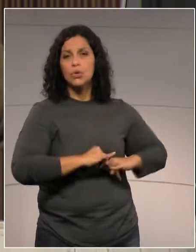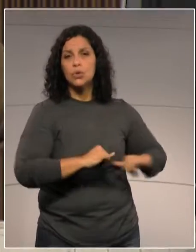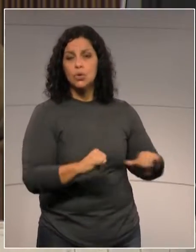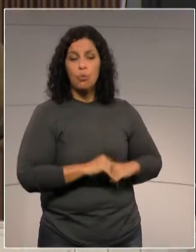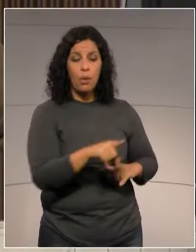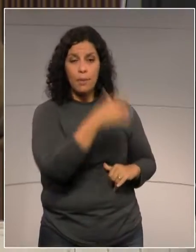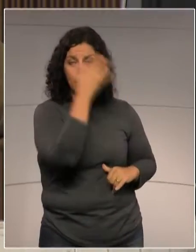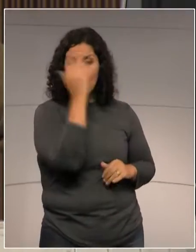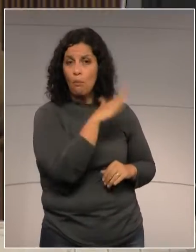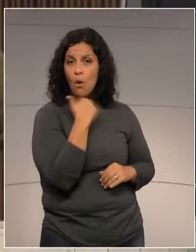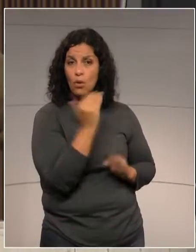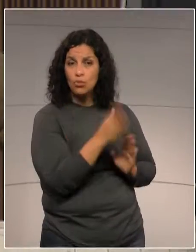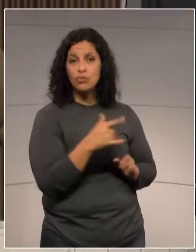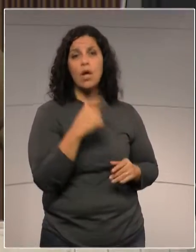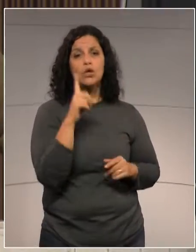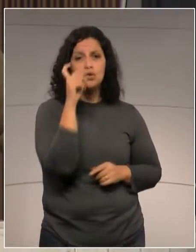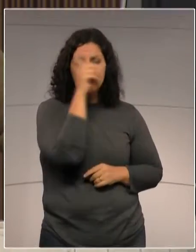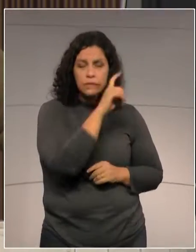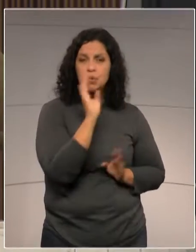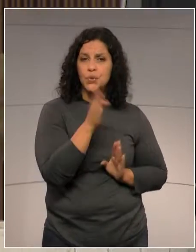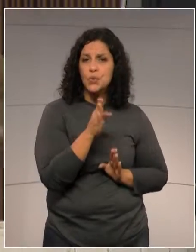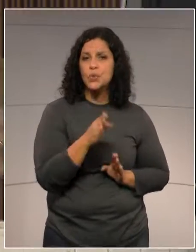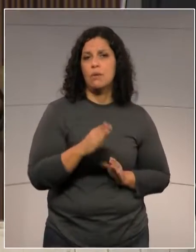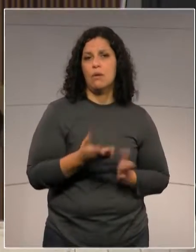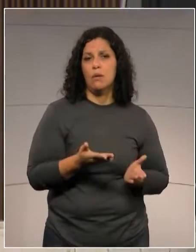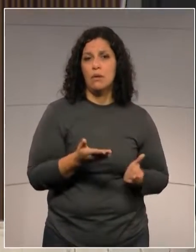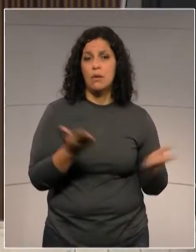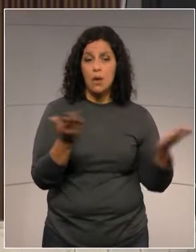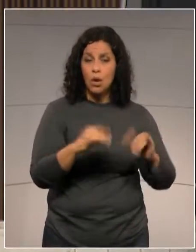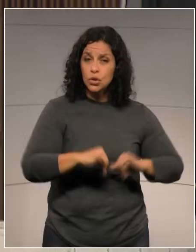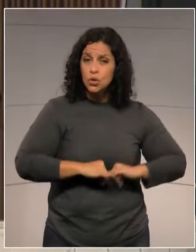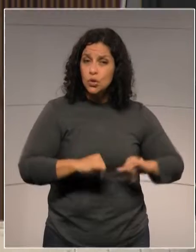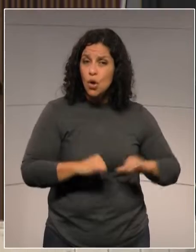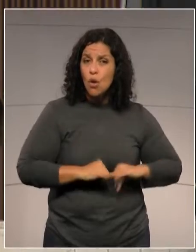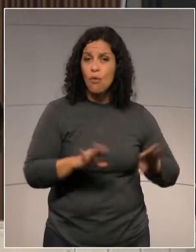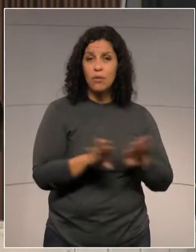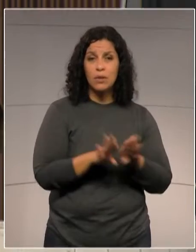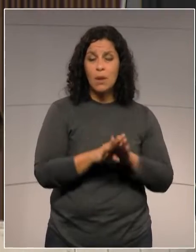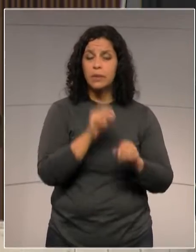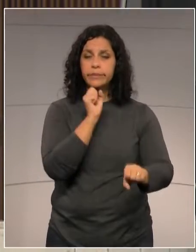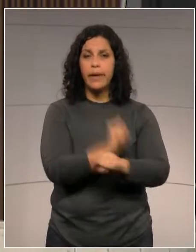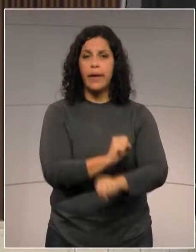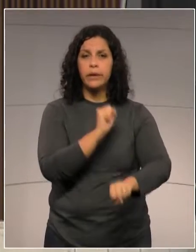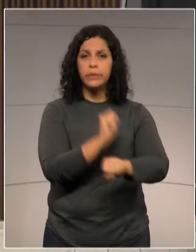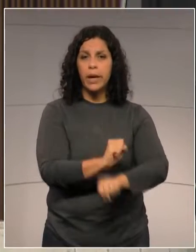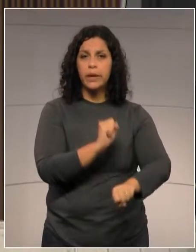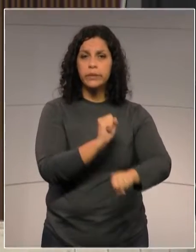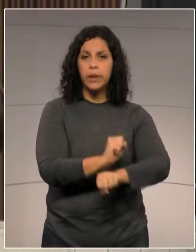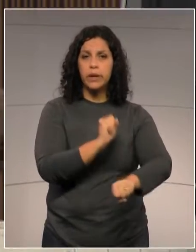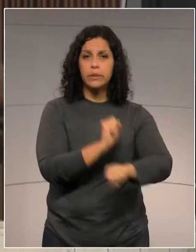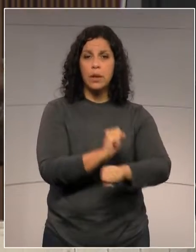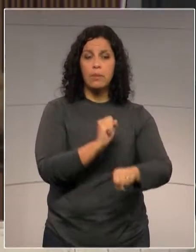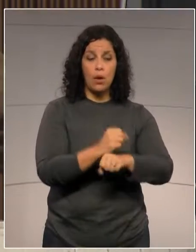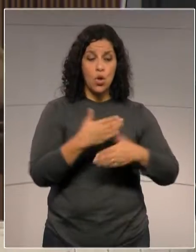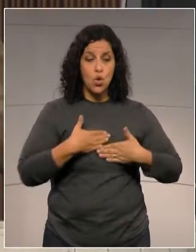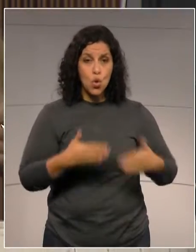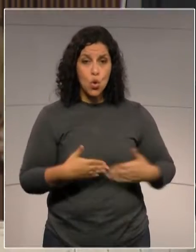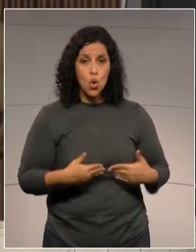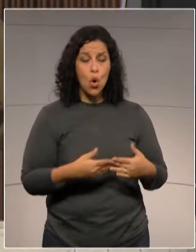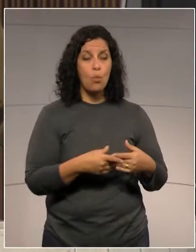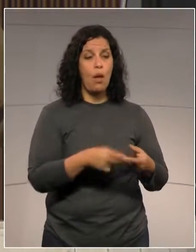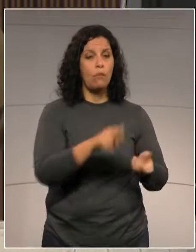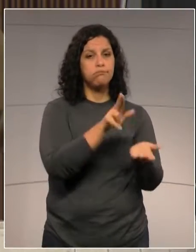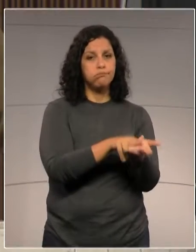grande, já é demasiada. E o sofrimento da espera para um corpo ser